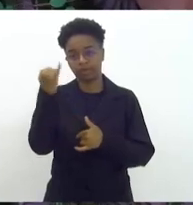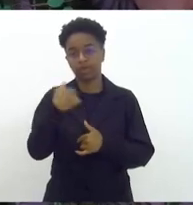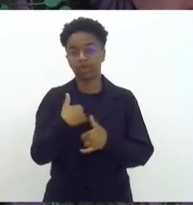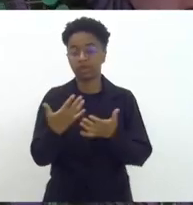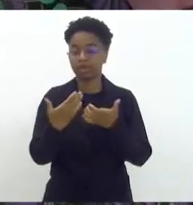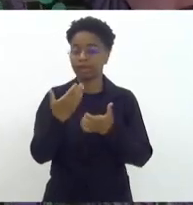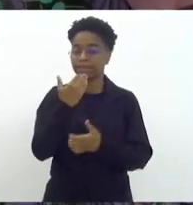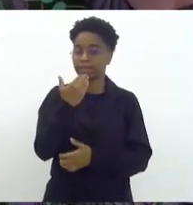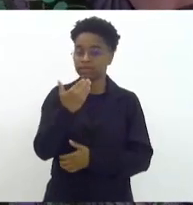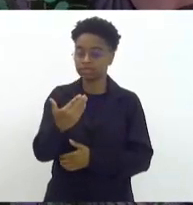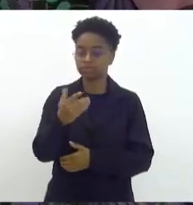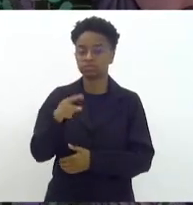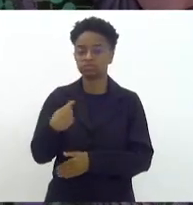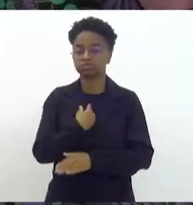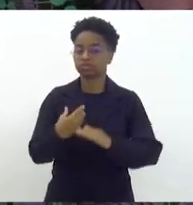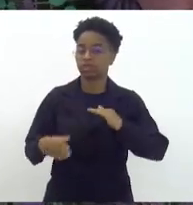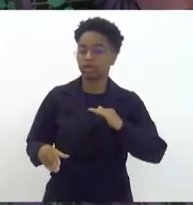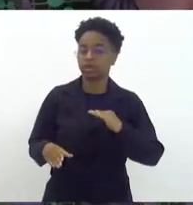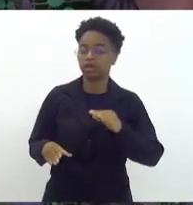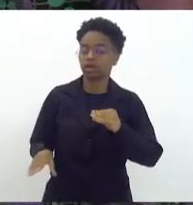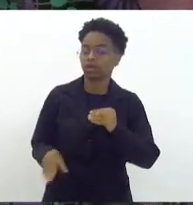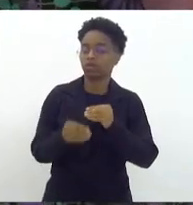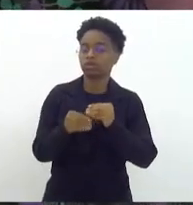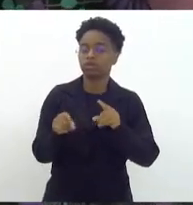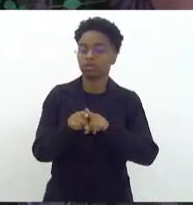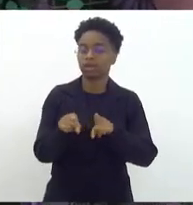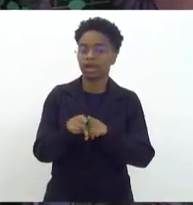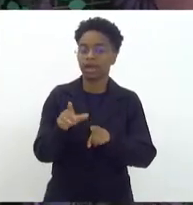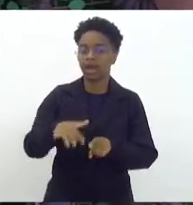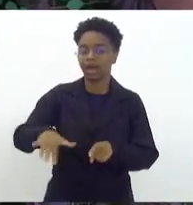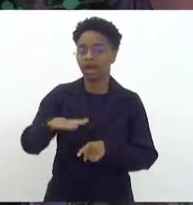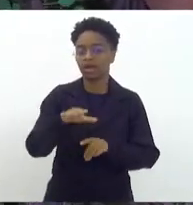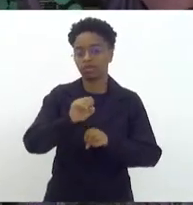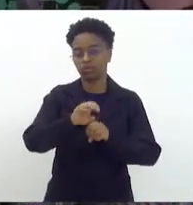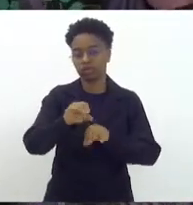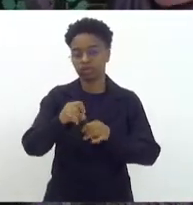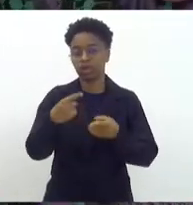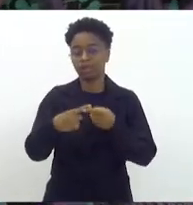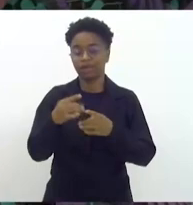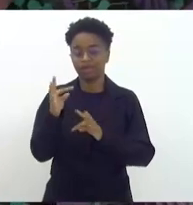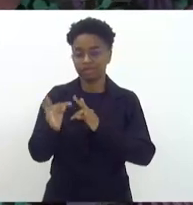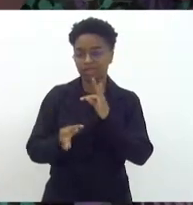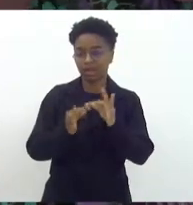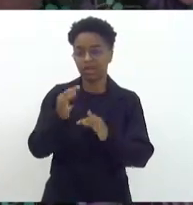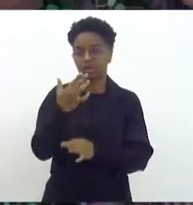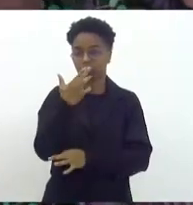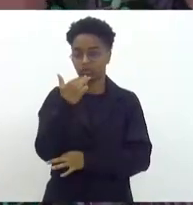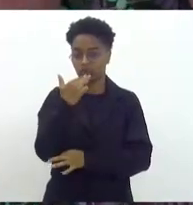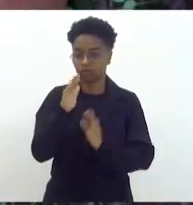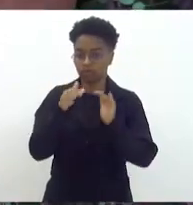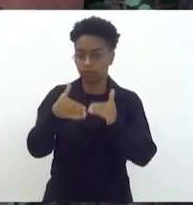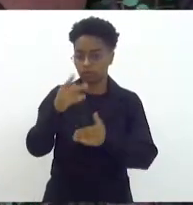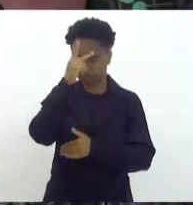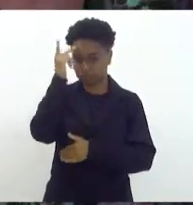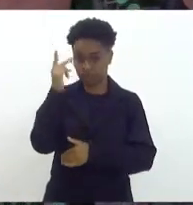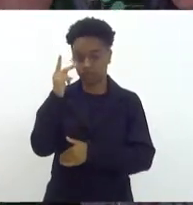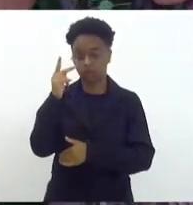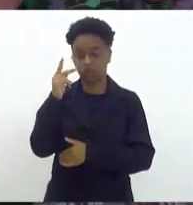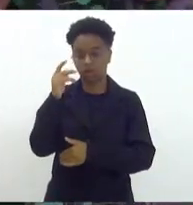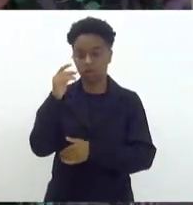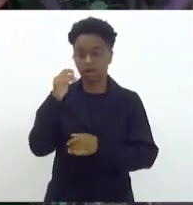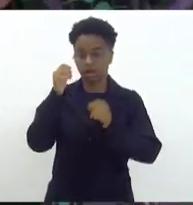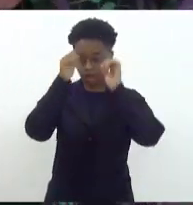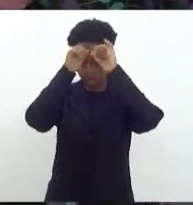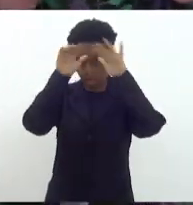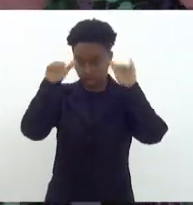ver se a gente não conseguia incluir a área da educação aqui. Porque essa terapia nutricional para as pessoas com TEA, ela é importante